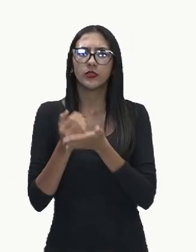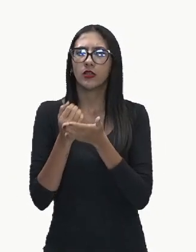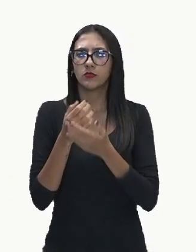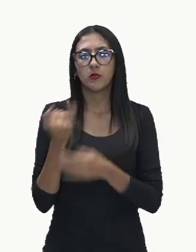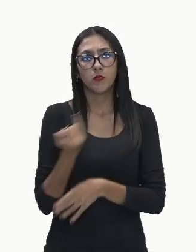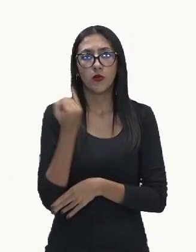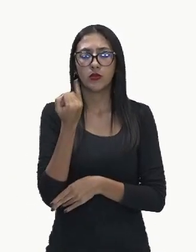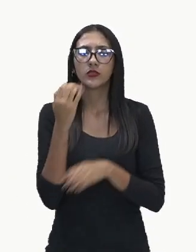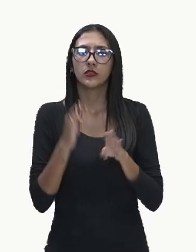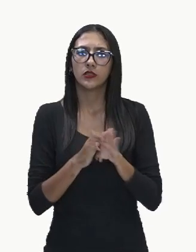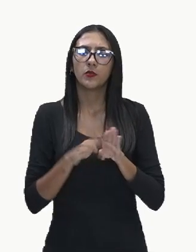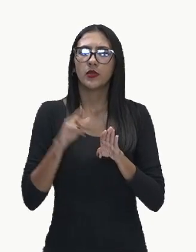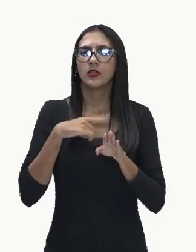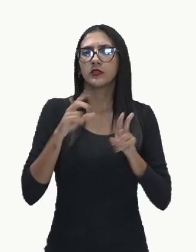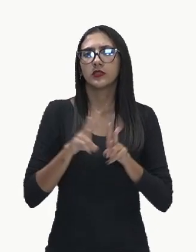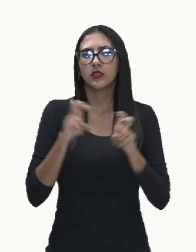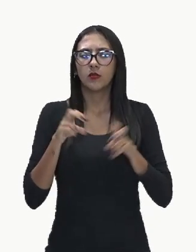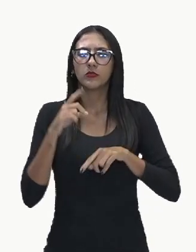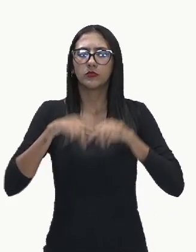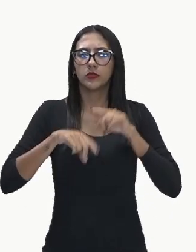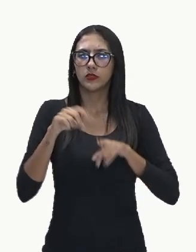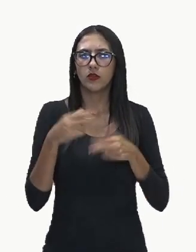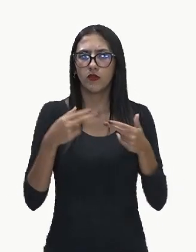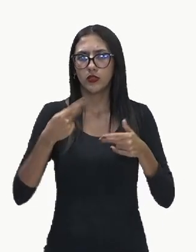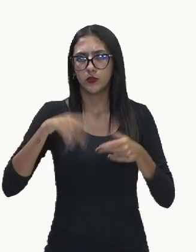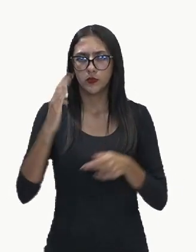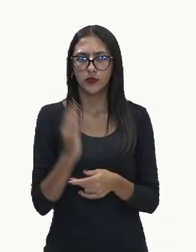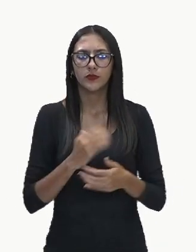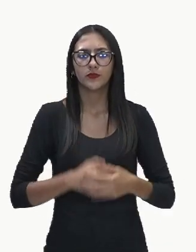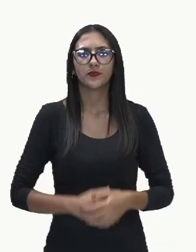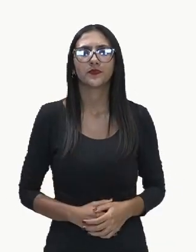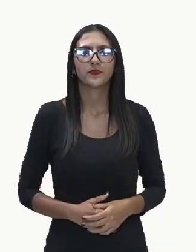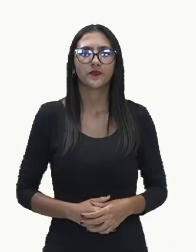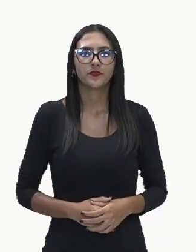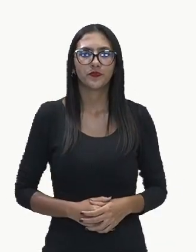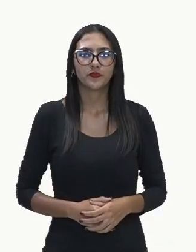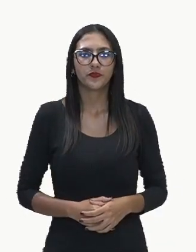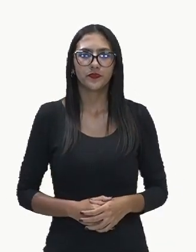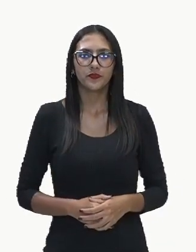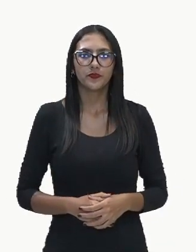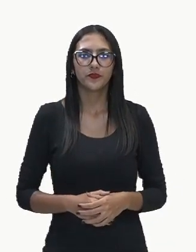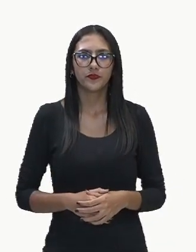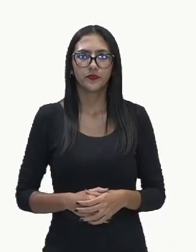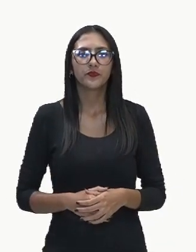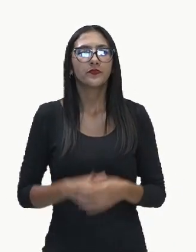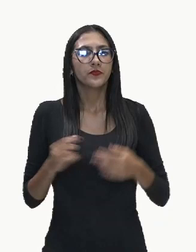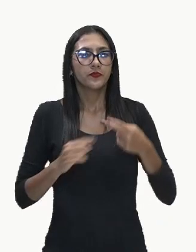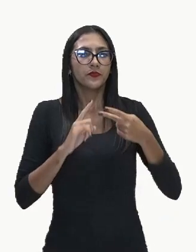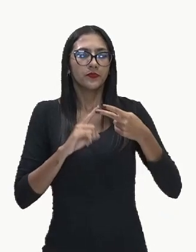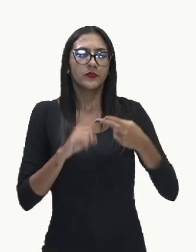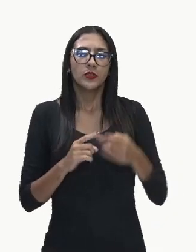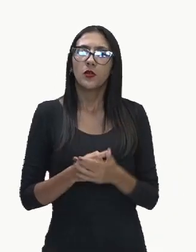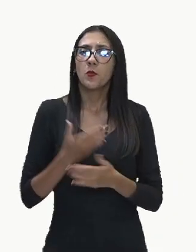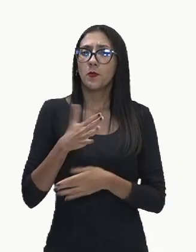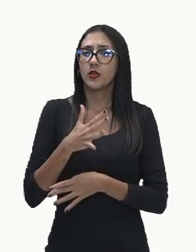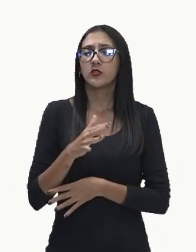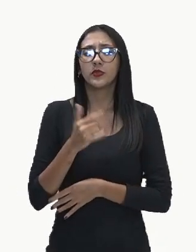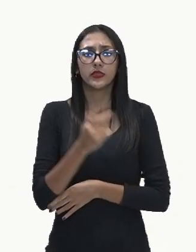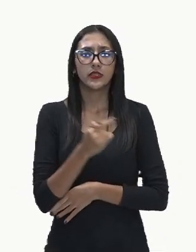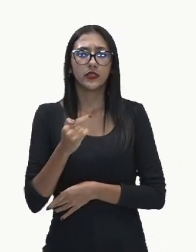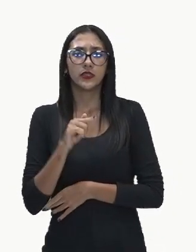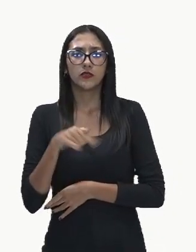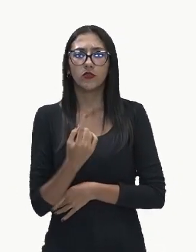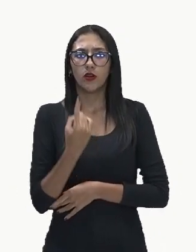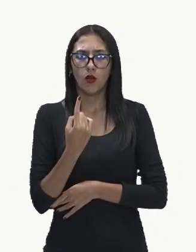importantes, sobre a geração e coleta de lixo no Brasil. Então, aproximadamente 77,1 milhões de toneladas